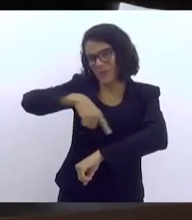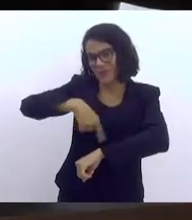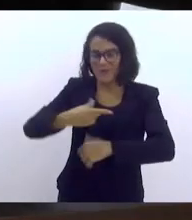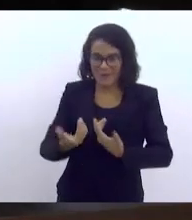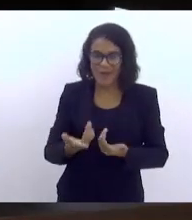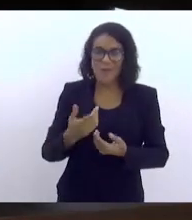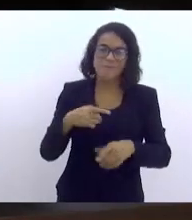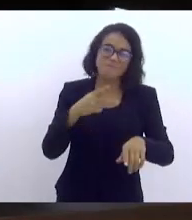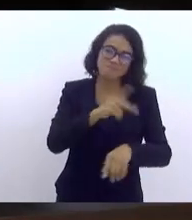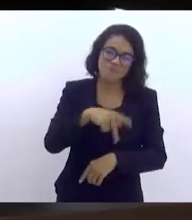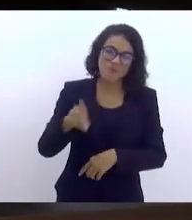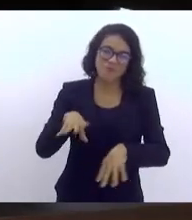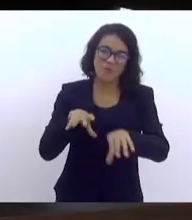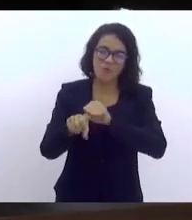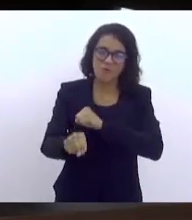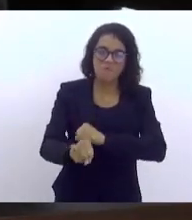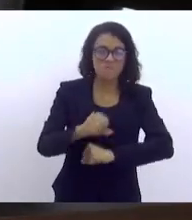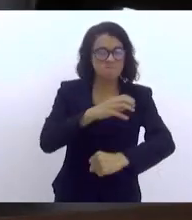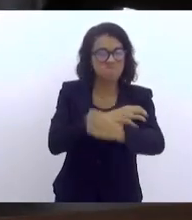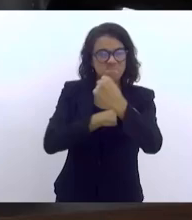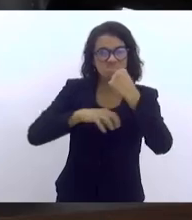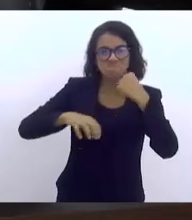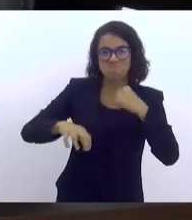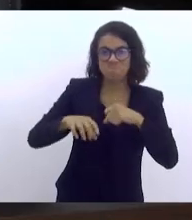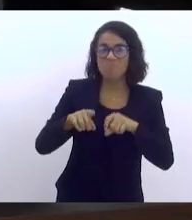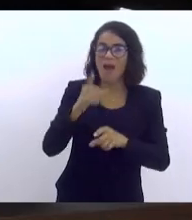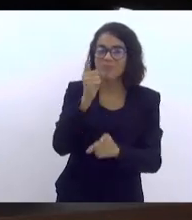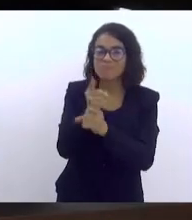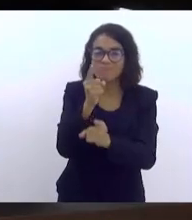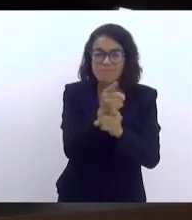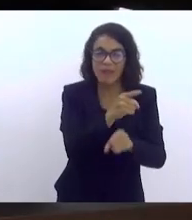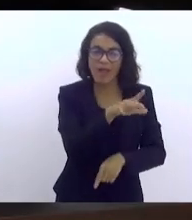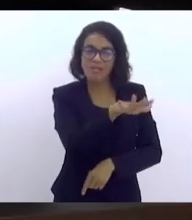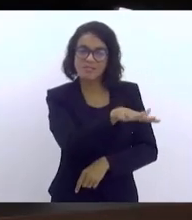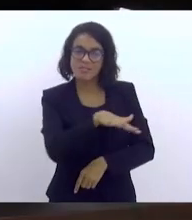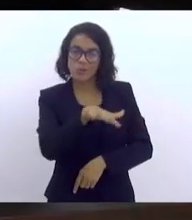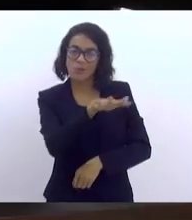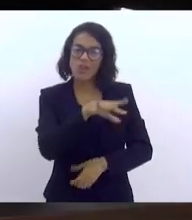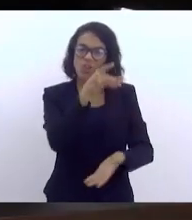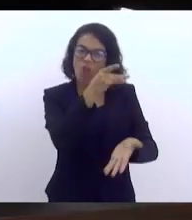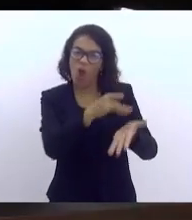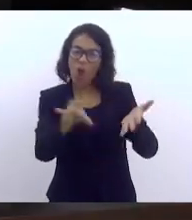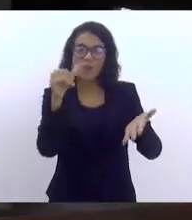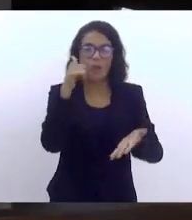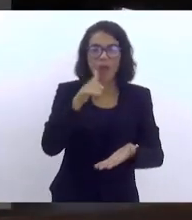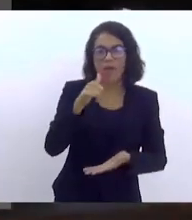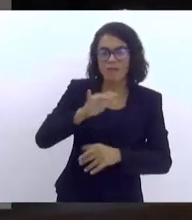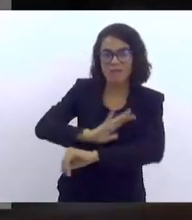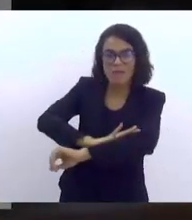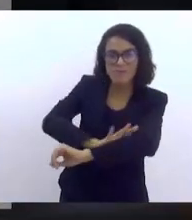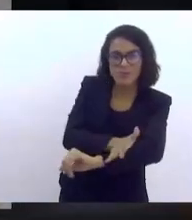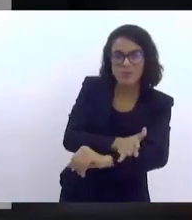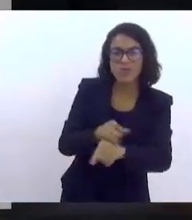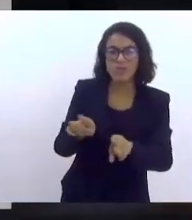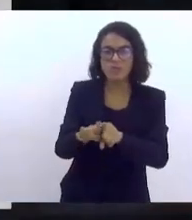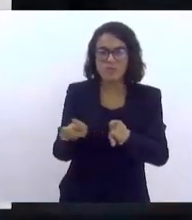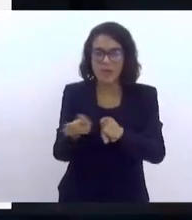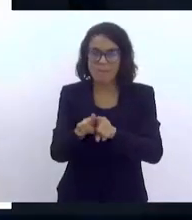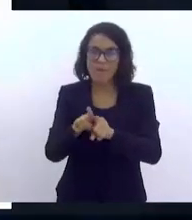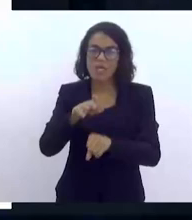capacitados e empoderados para identificar situações de misoginia, de racismo, de discursos